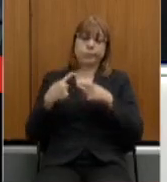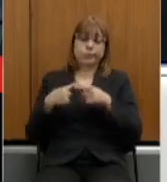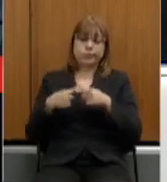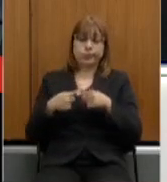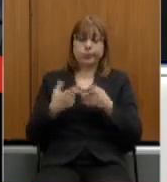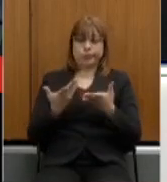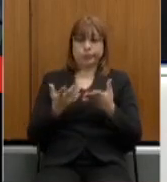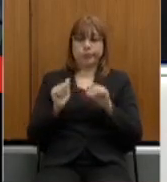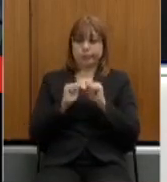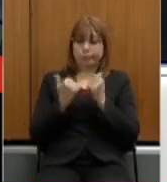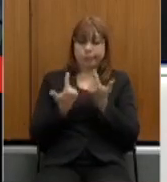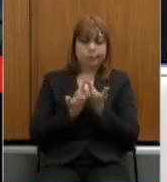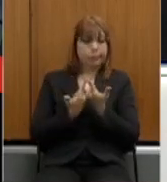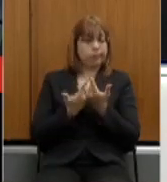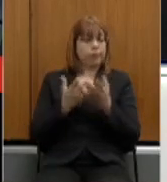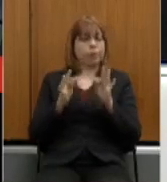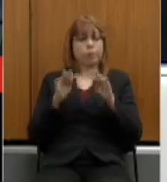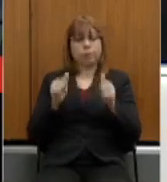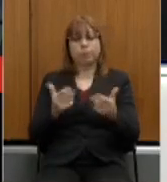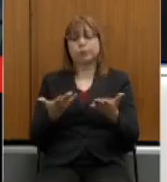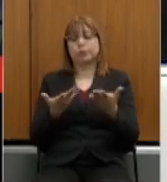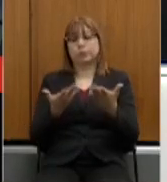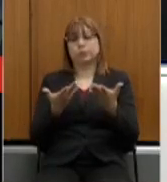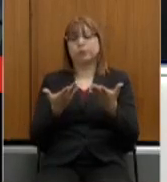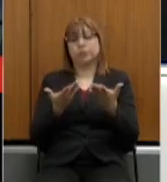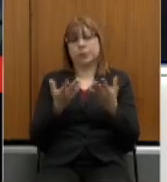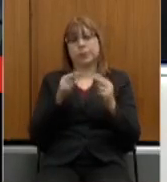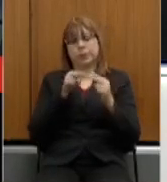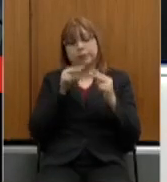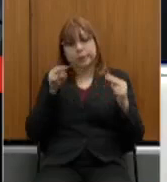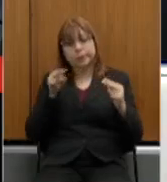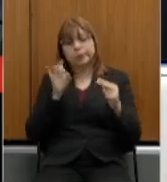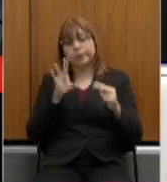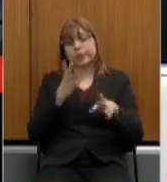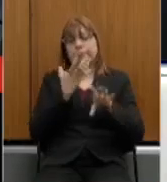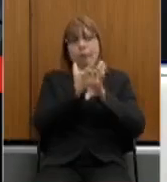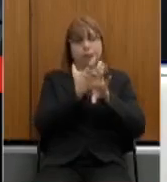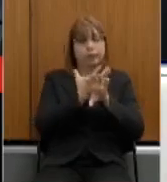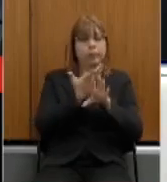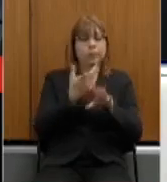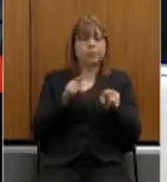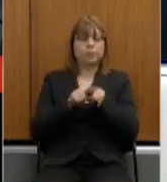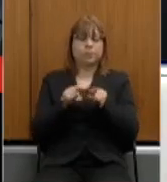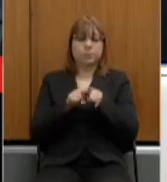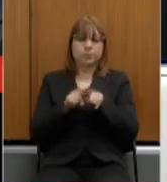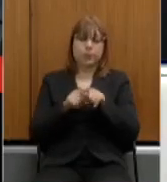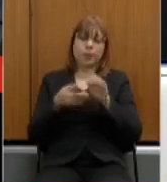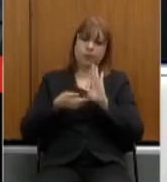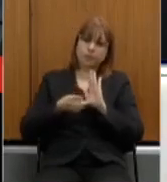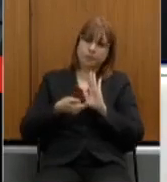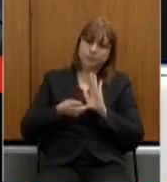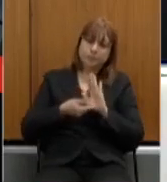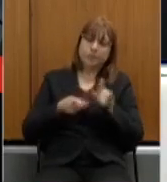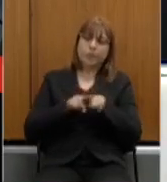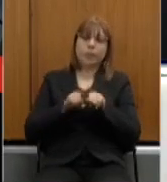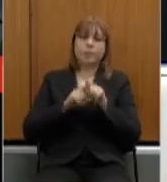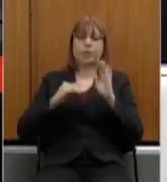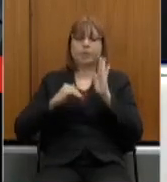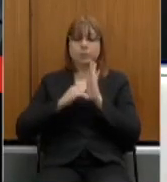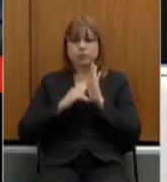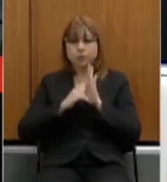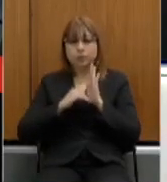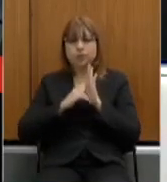legislativas estaduais funcionam ainda de forma remota também a Câmara Federal também o Senado